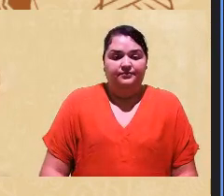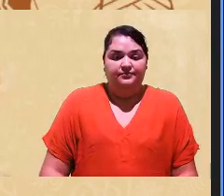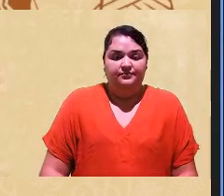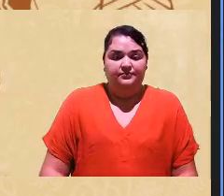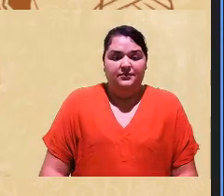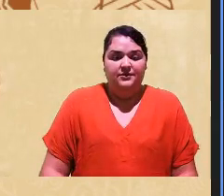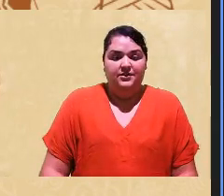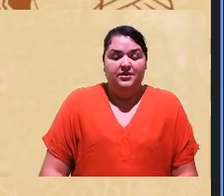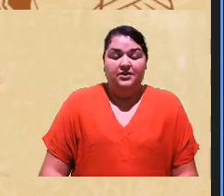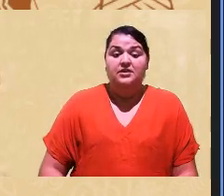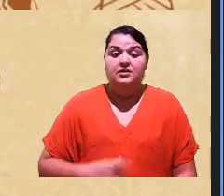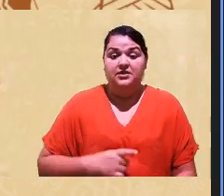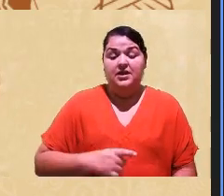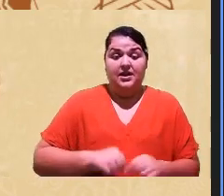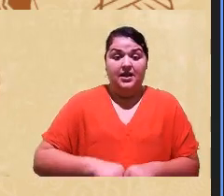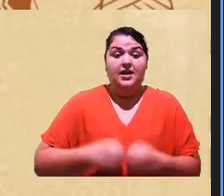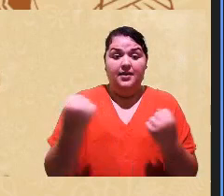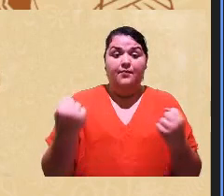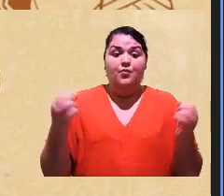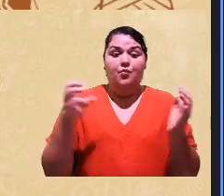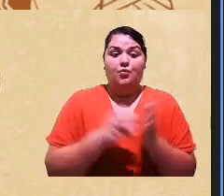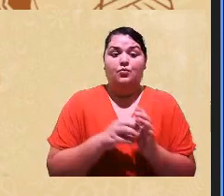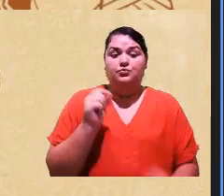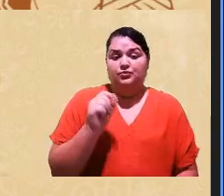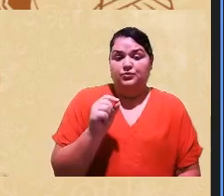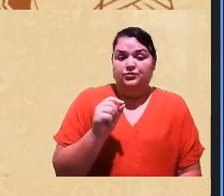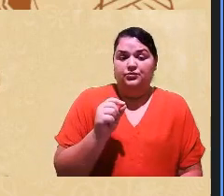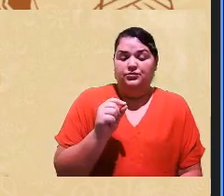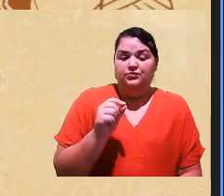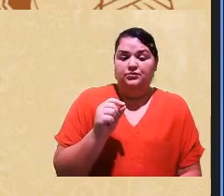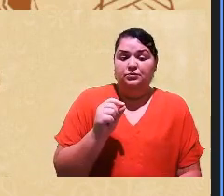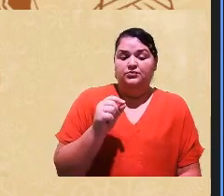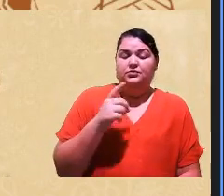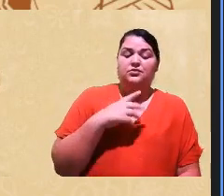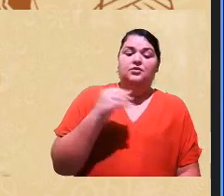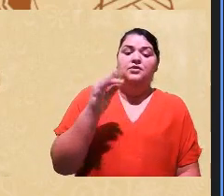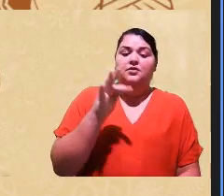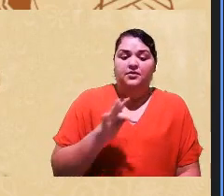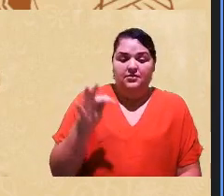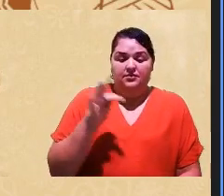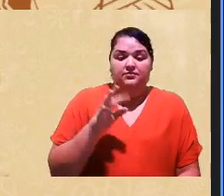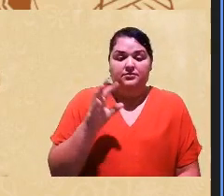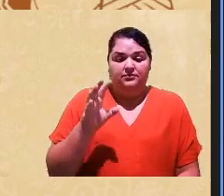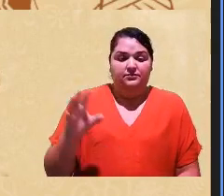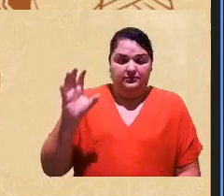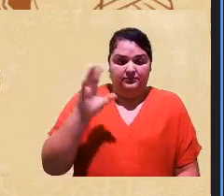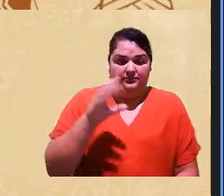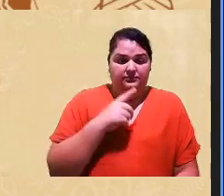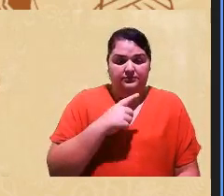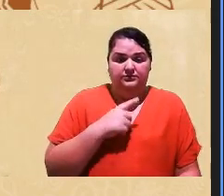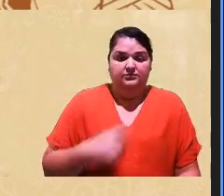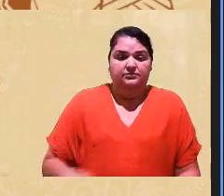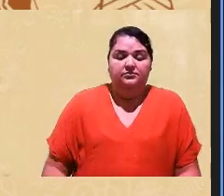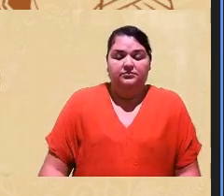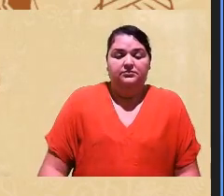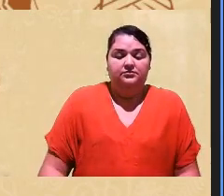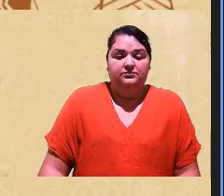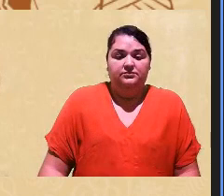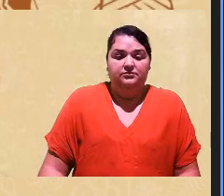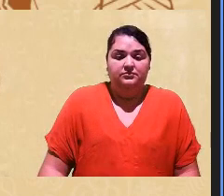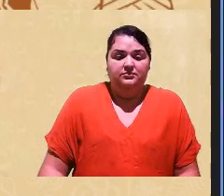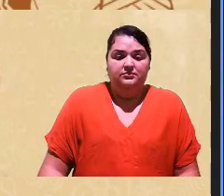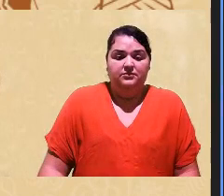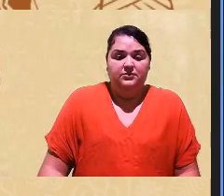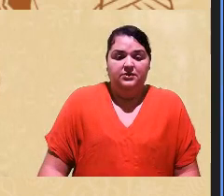sim muitos órgãos e também universidades tem tem